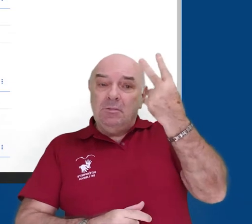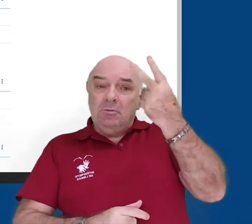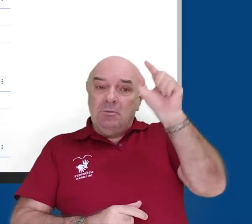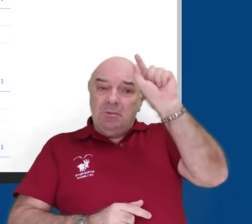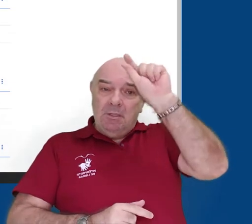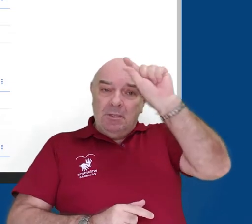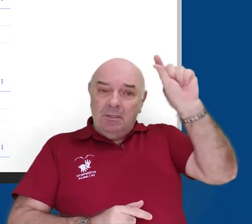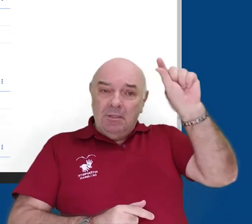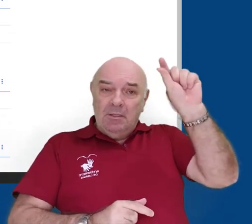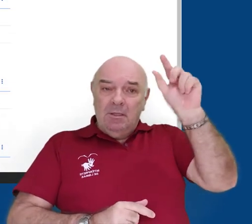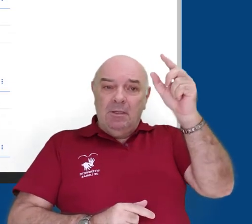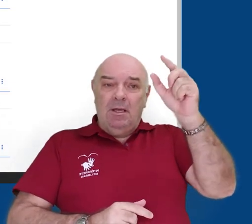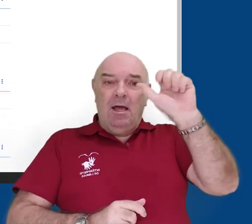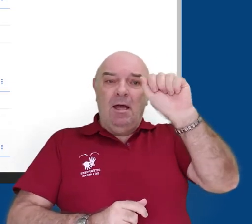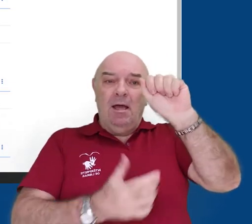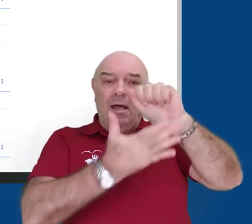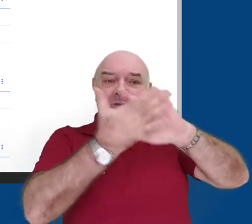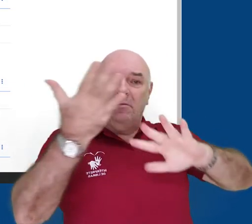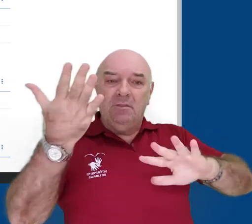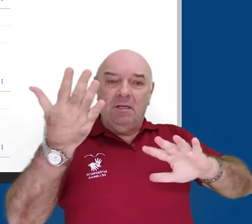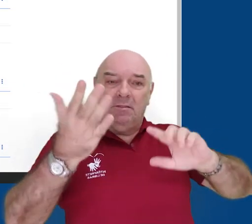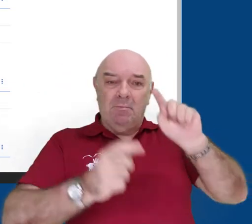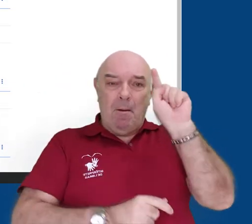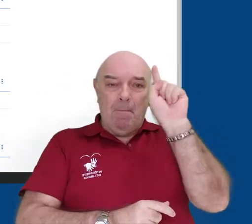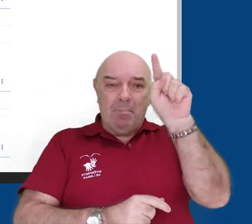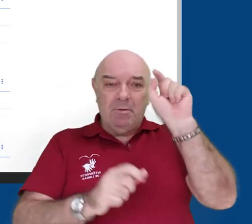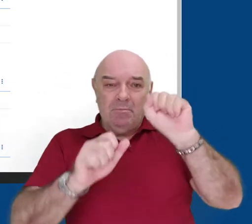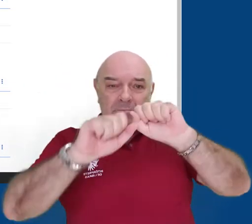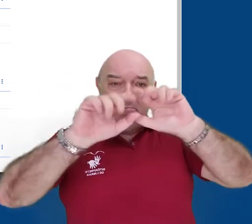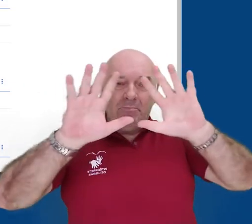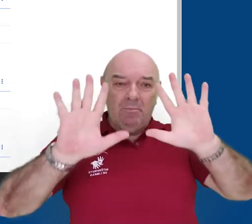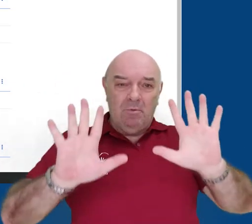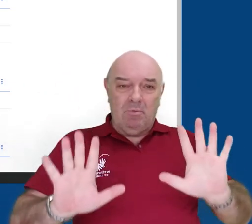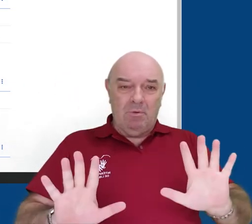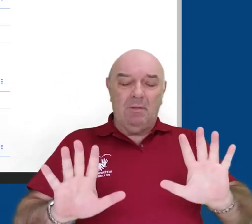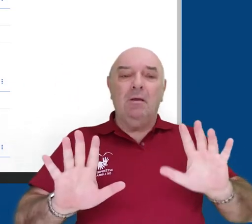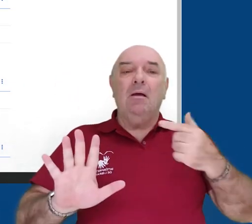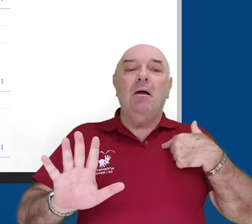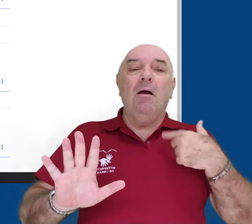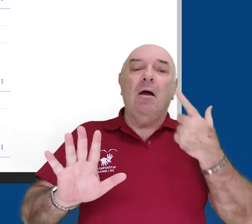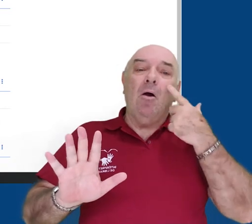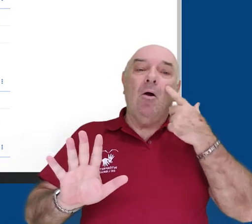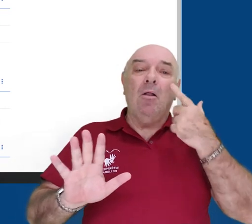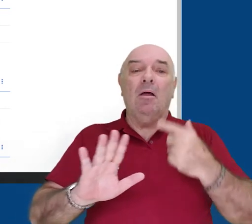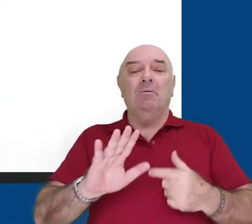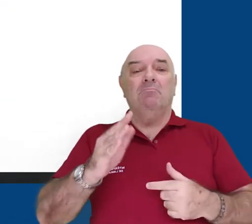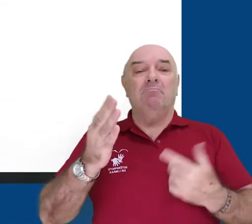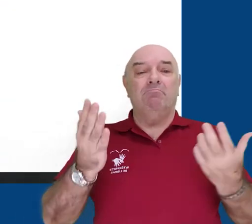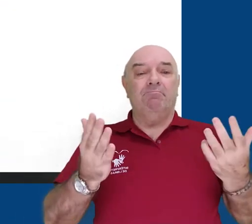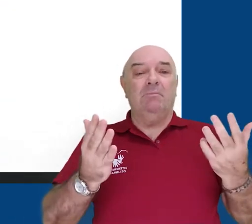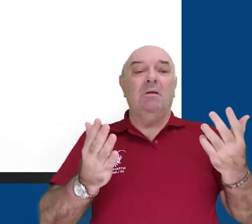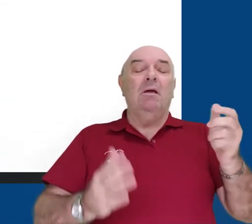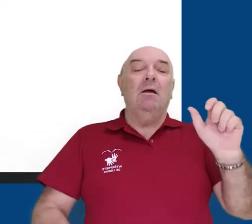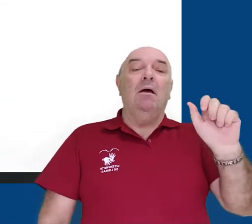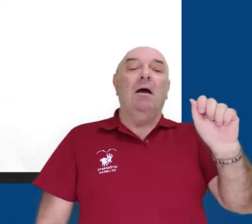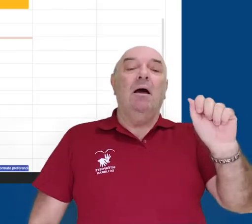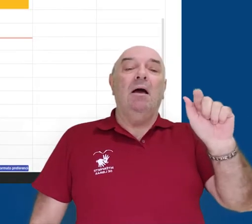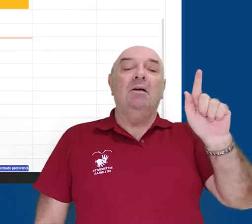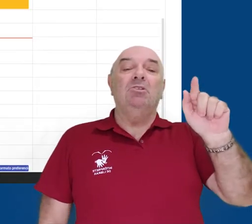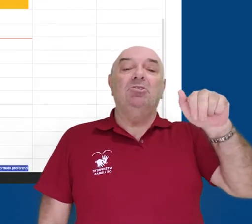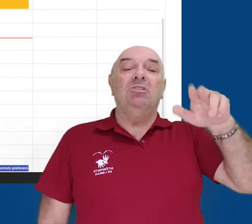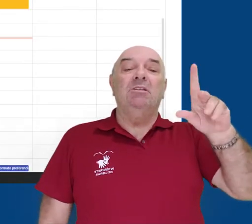do menu superior. Em seguida, vamos para a primeira opção que fica à direita do botão Criar, Google Agenda.